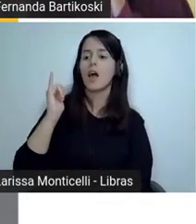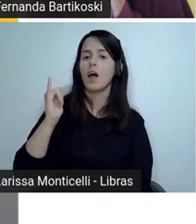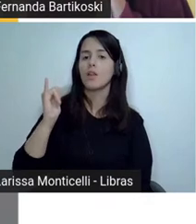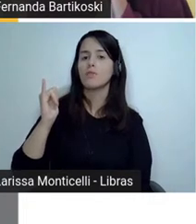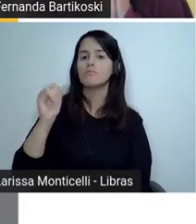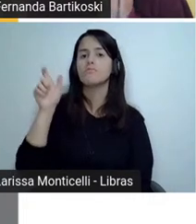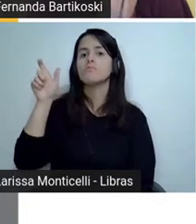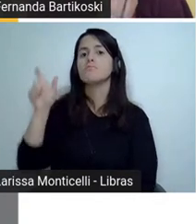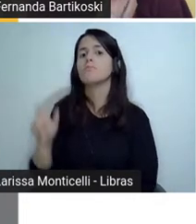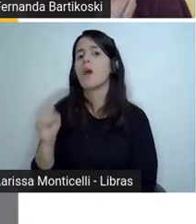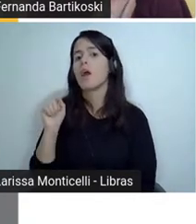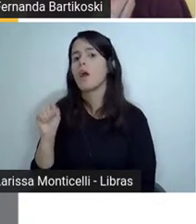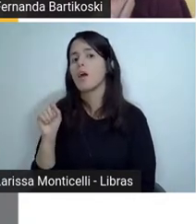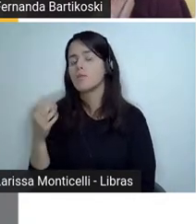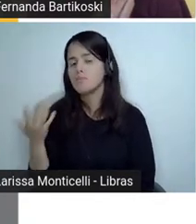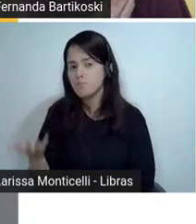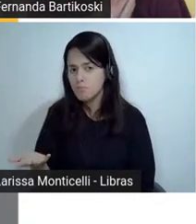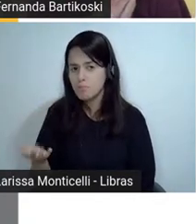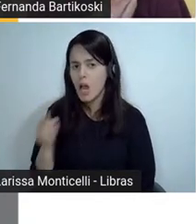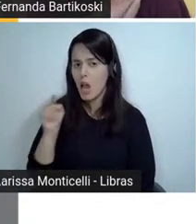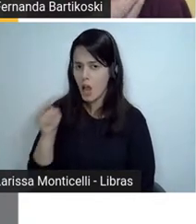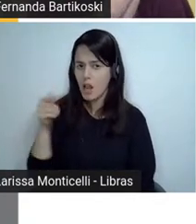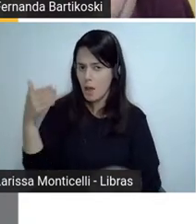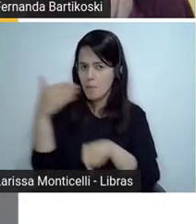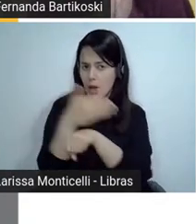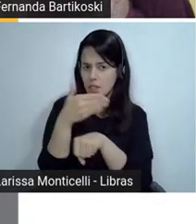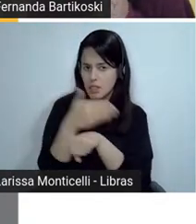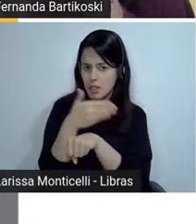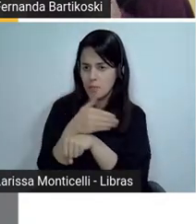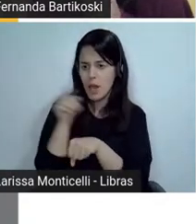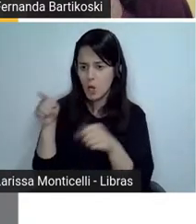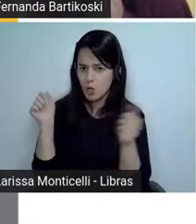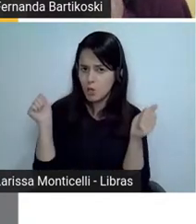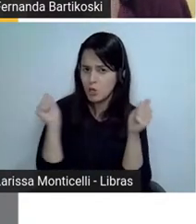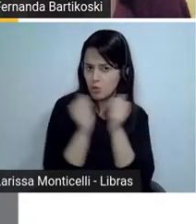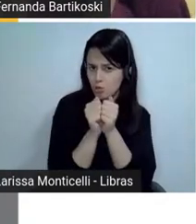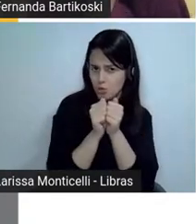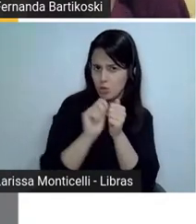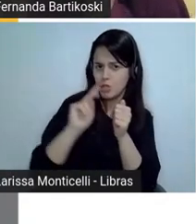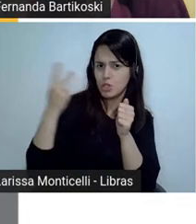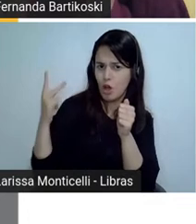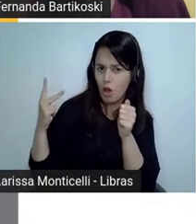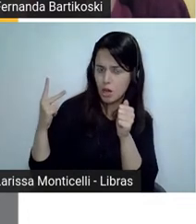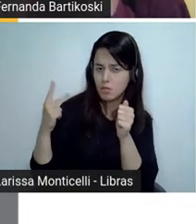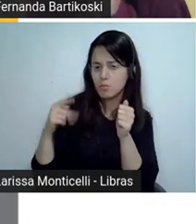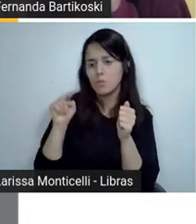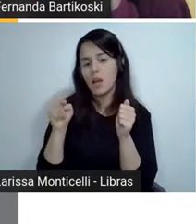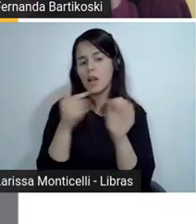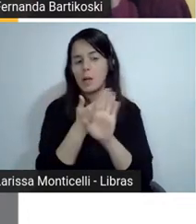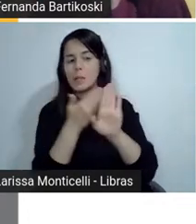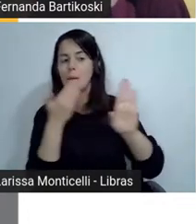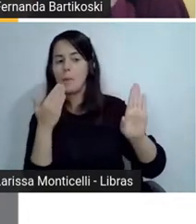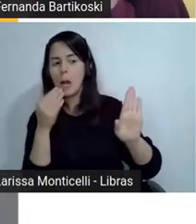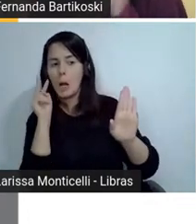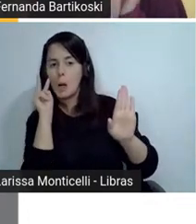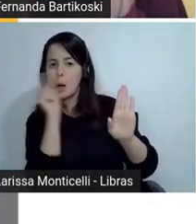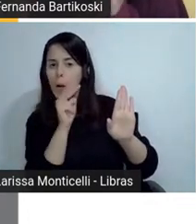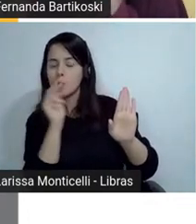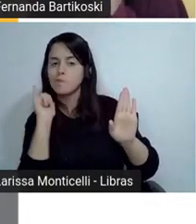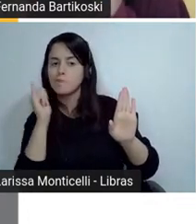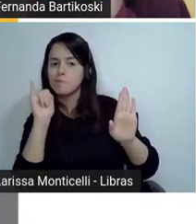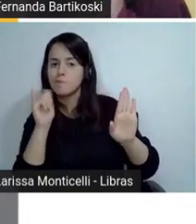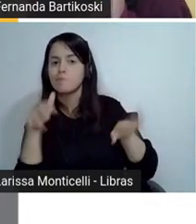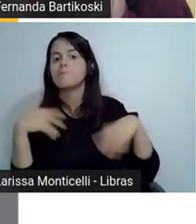enigma do galinheiro ele participa ou não da história justifique sua resposta com passagens do texto por que que sabe eu